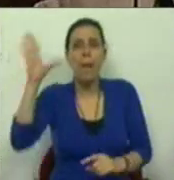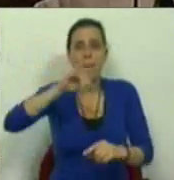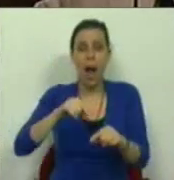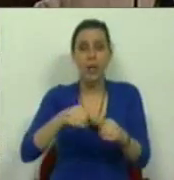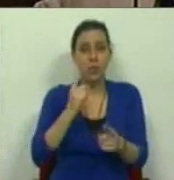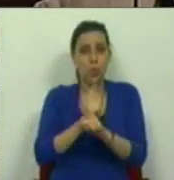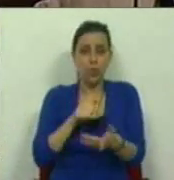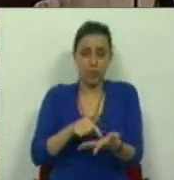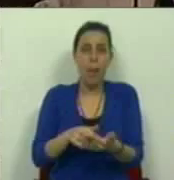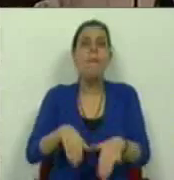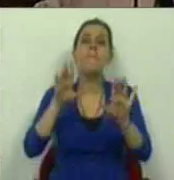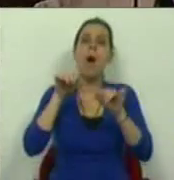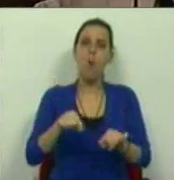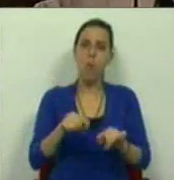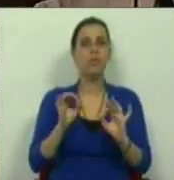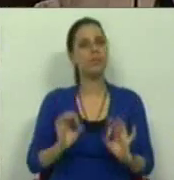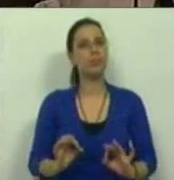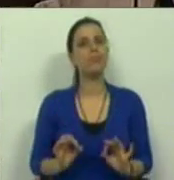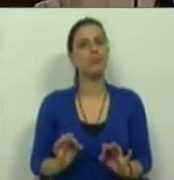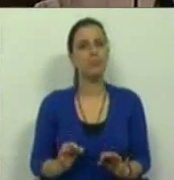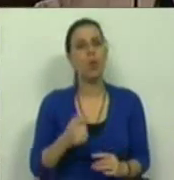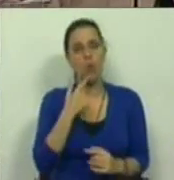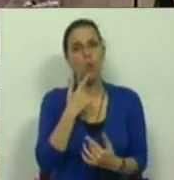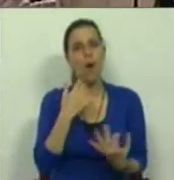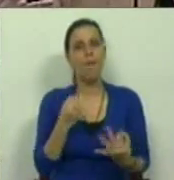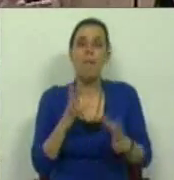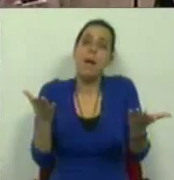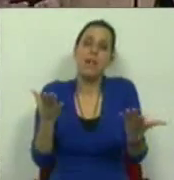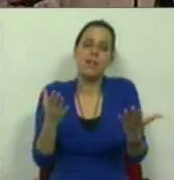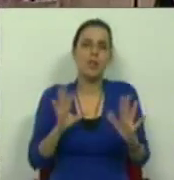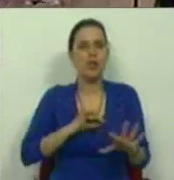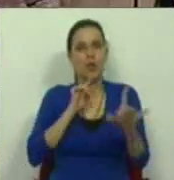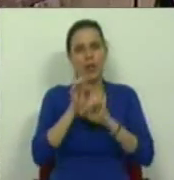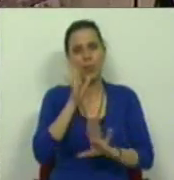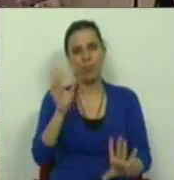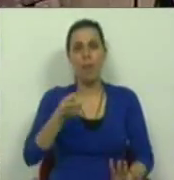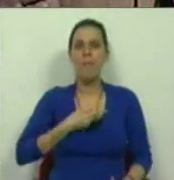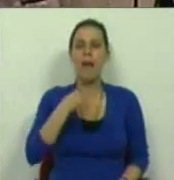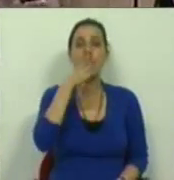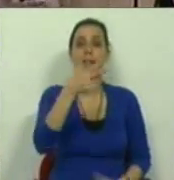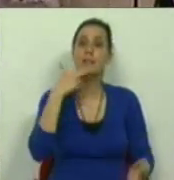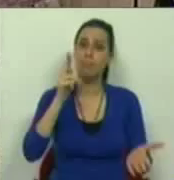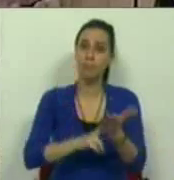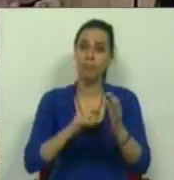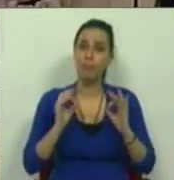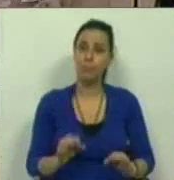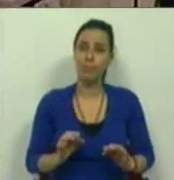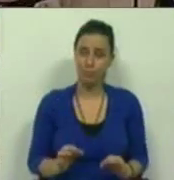do que se foi, mas hoje foi significativamente longe. Agora, Sra. Deputada, deixe-me que lhe liga com toda a franqueza.